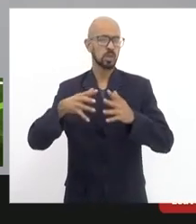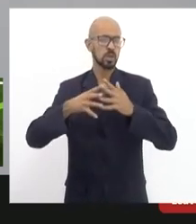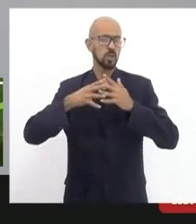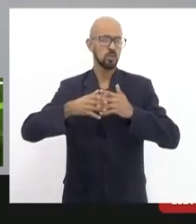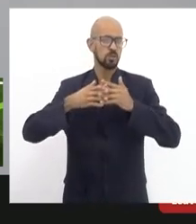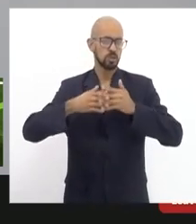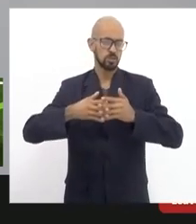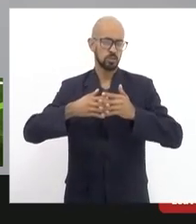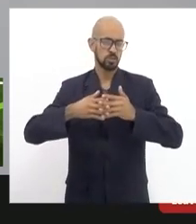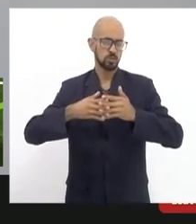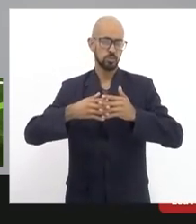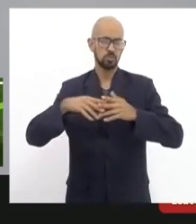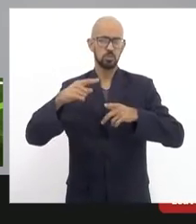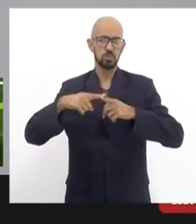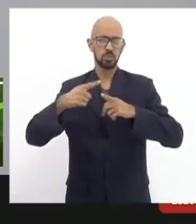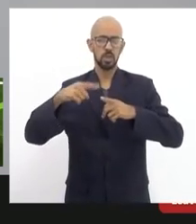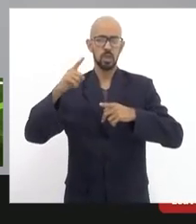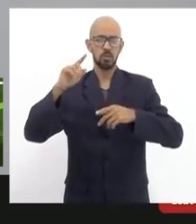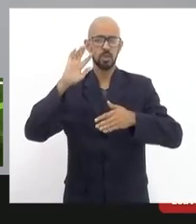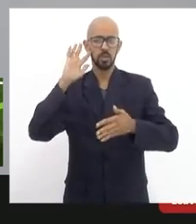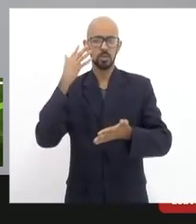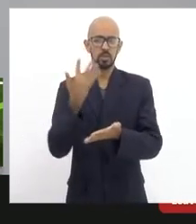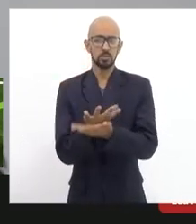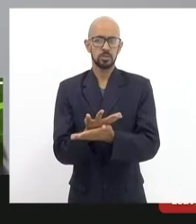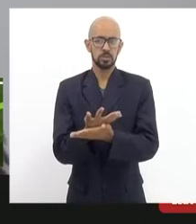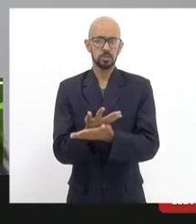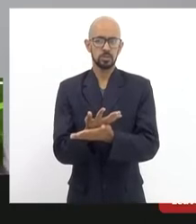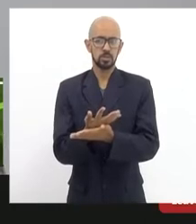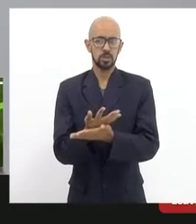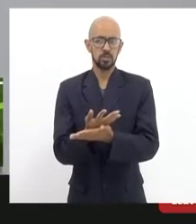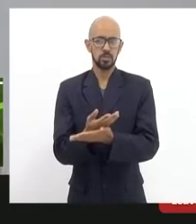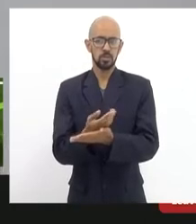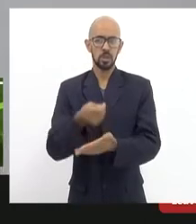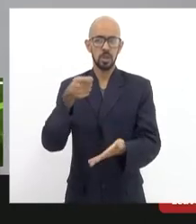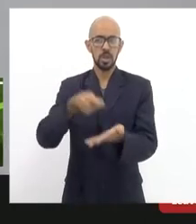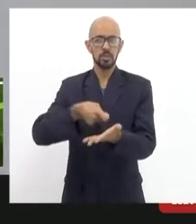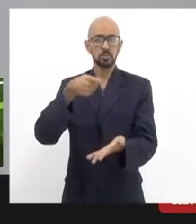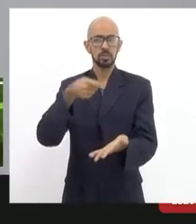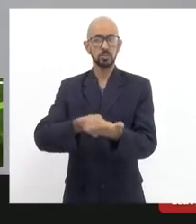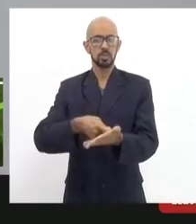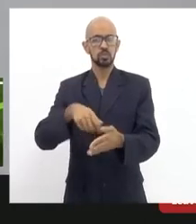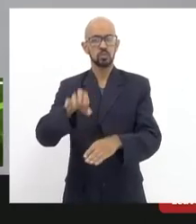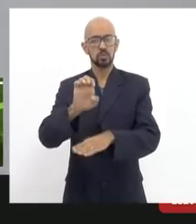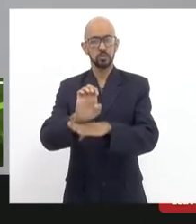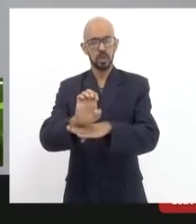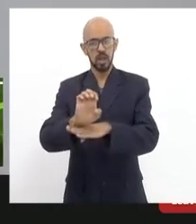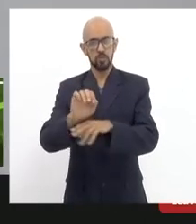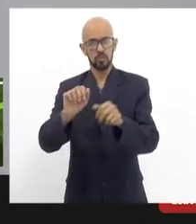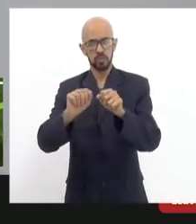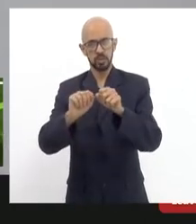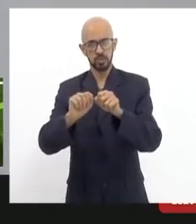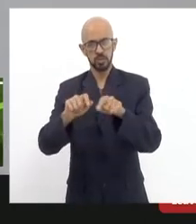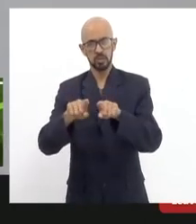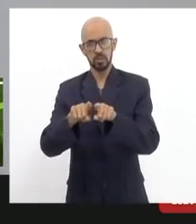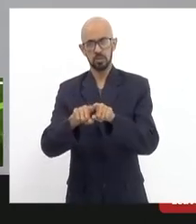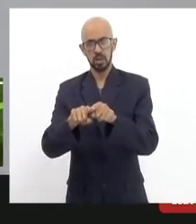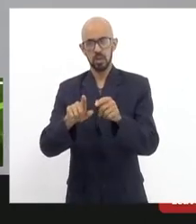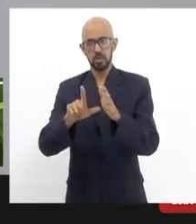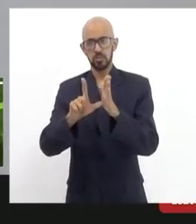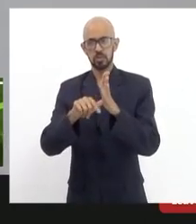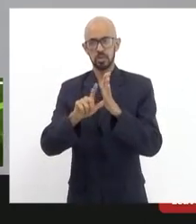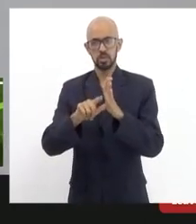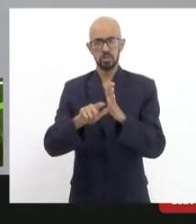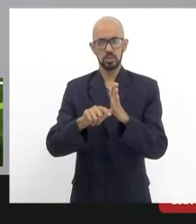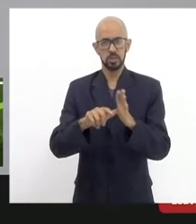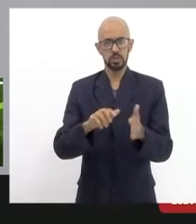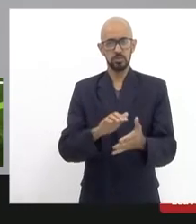é uma decisão Lindeberg transitada e julgada que manda o Estado fazer o Estado e a Central então assim a gente tem que avaliar com